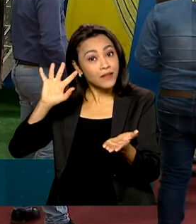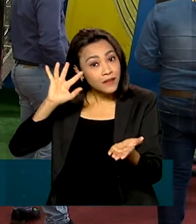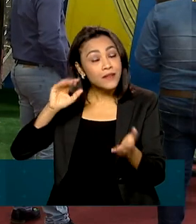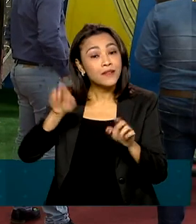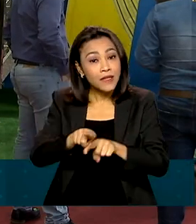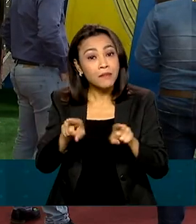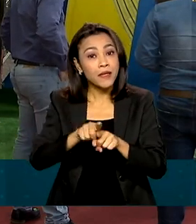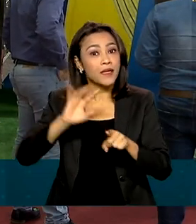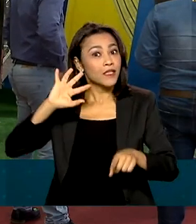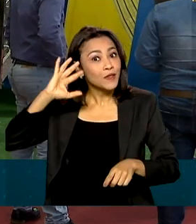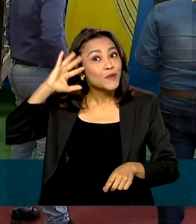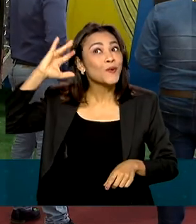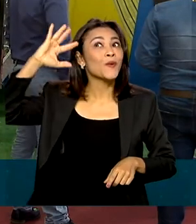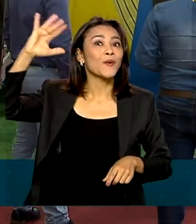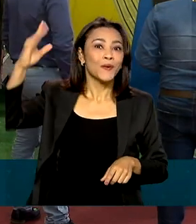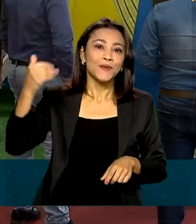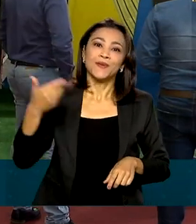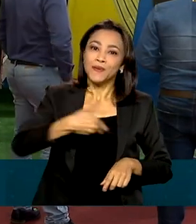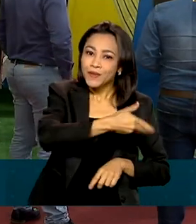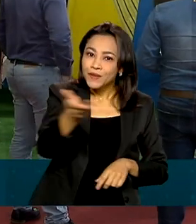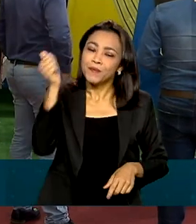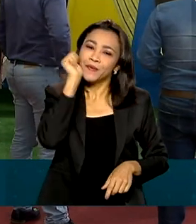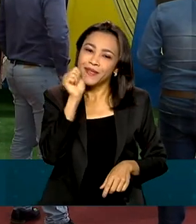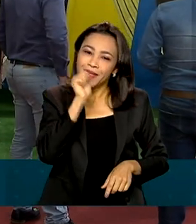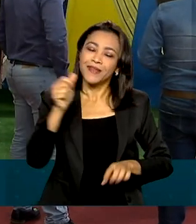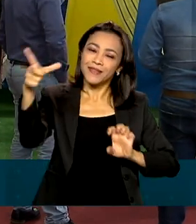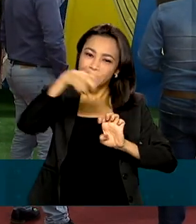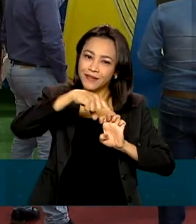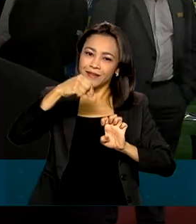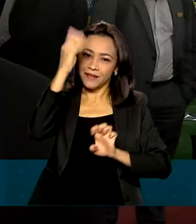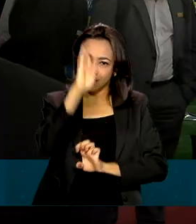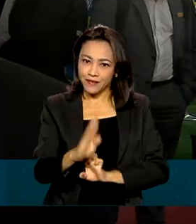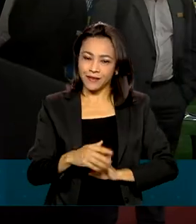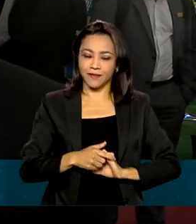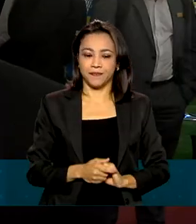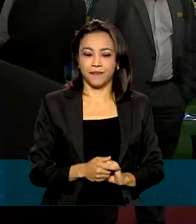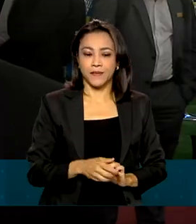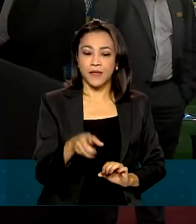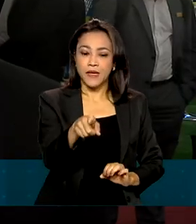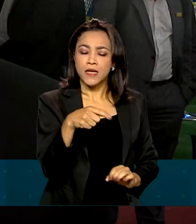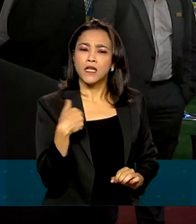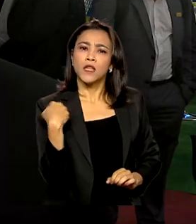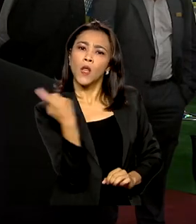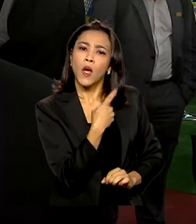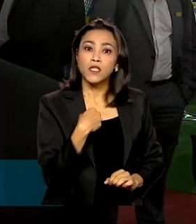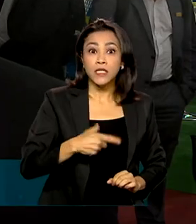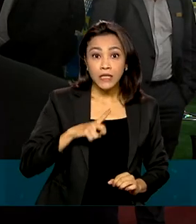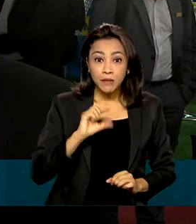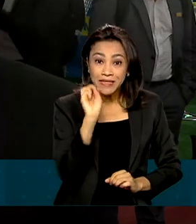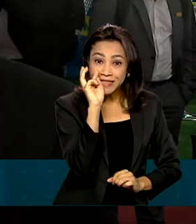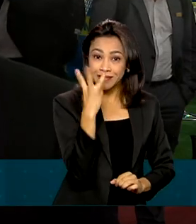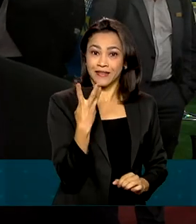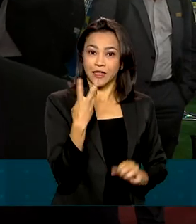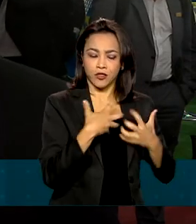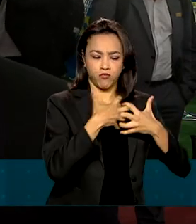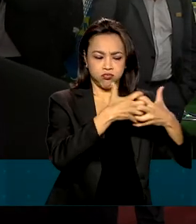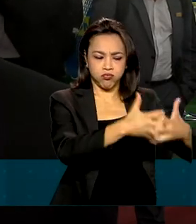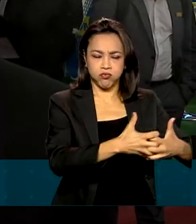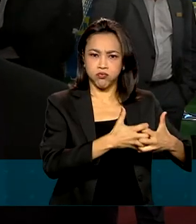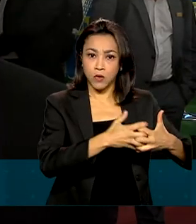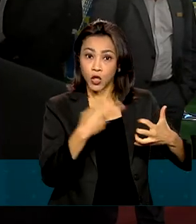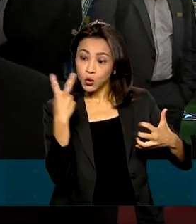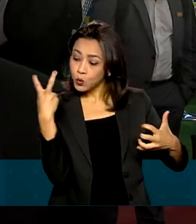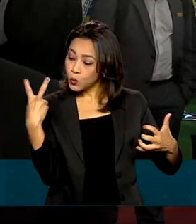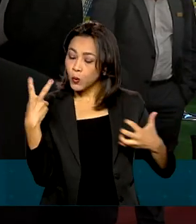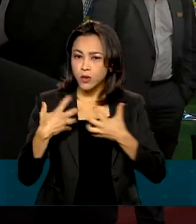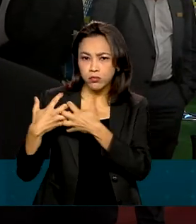produtores rurais, mas também de mulheres empreendedoras do Brasil. Nós estamos hoje com três carretas, sendo que mais duas